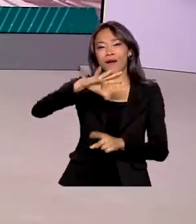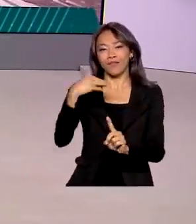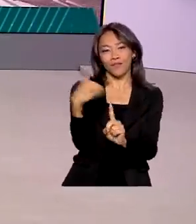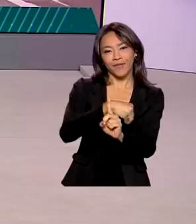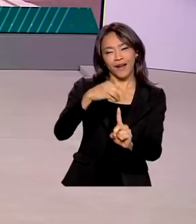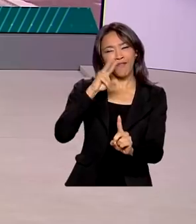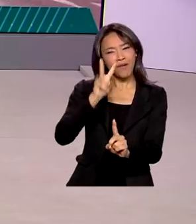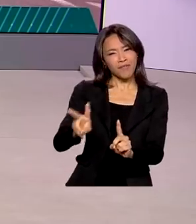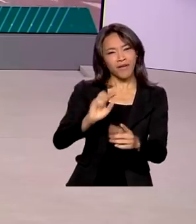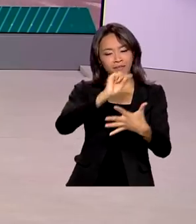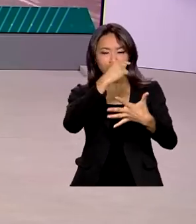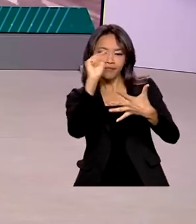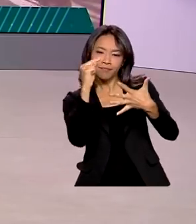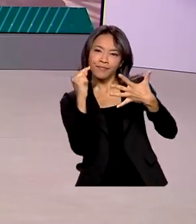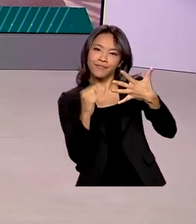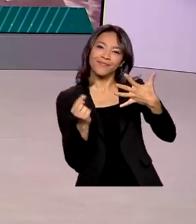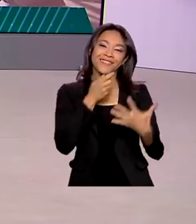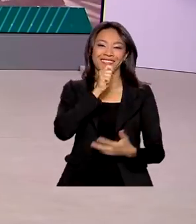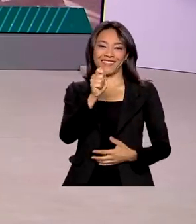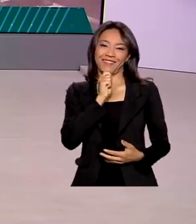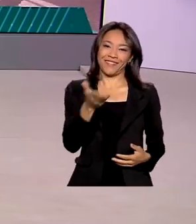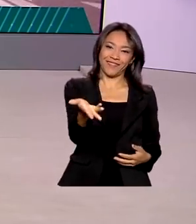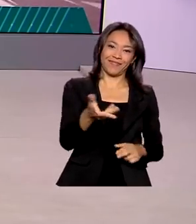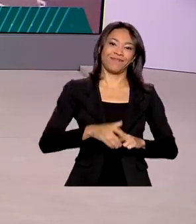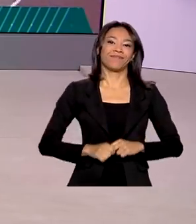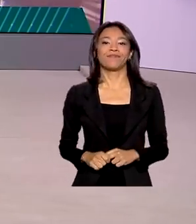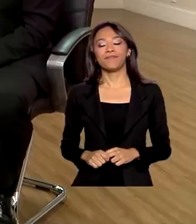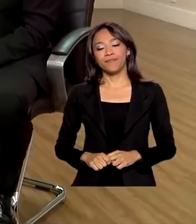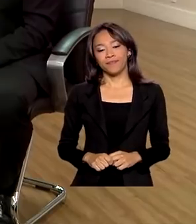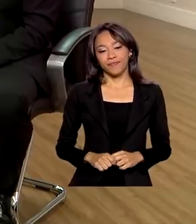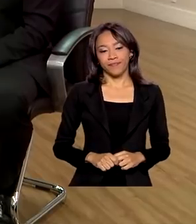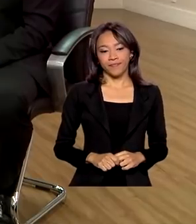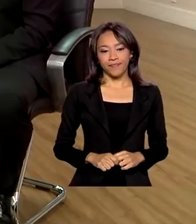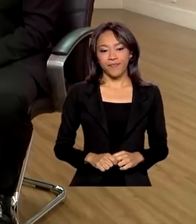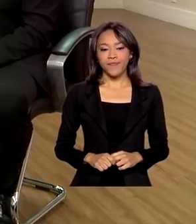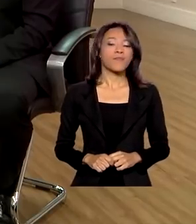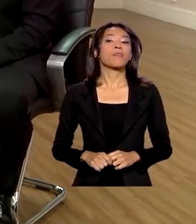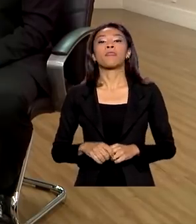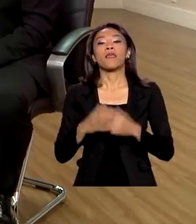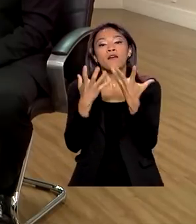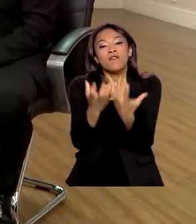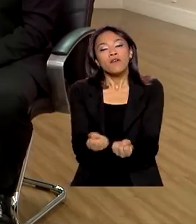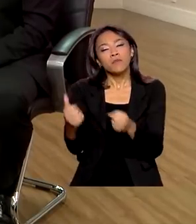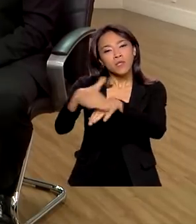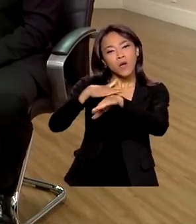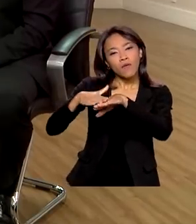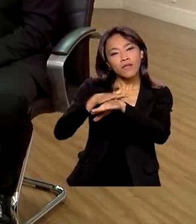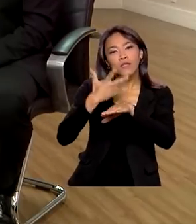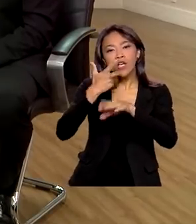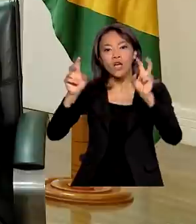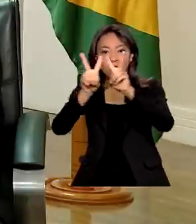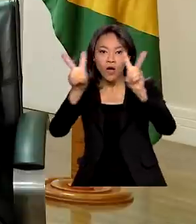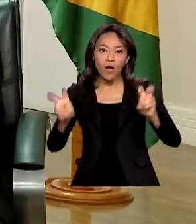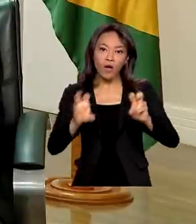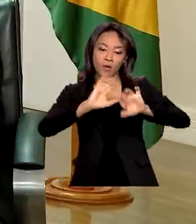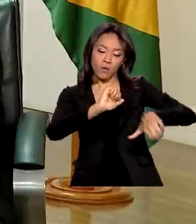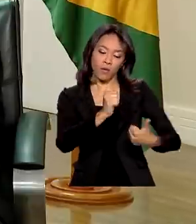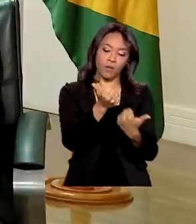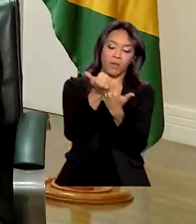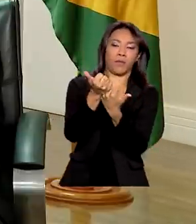Vamos ver os principais trechos dessa entrevista. Vamos começar falando então, ministro, de Auxílio Brasil.